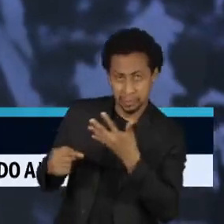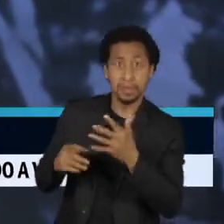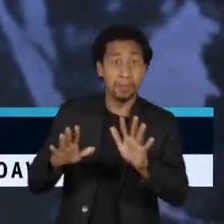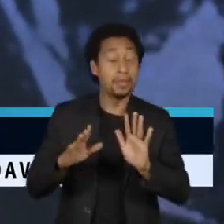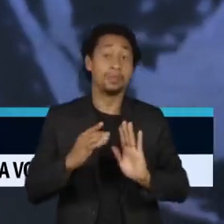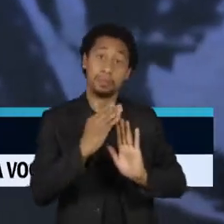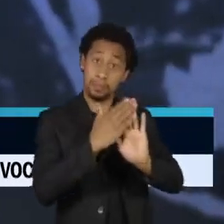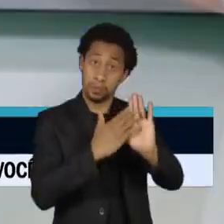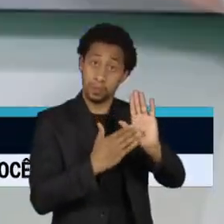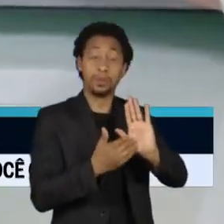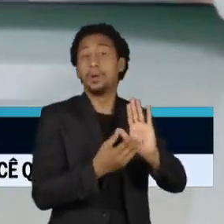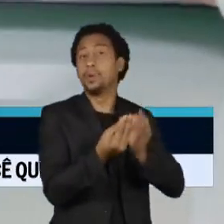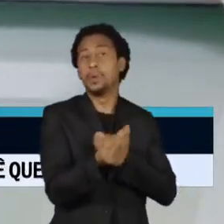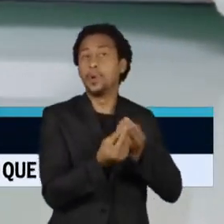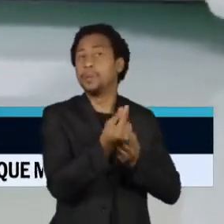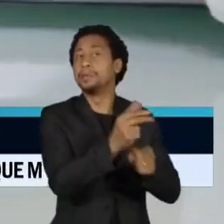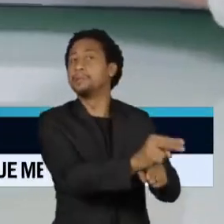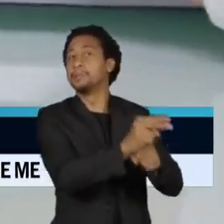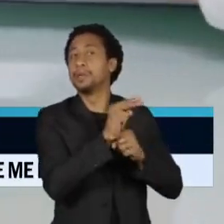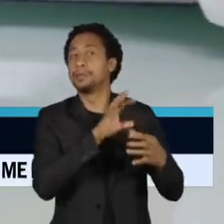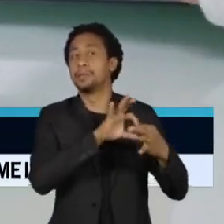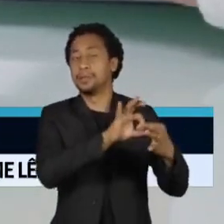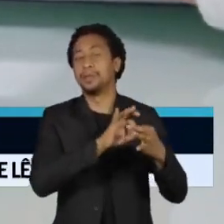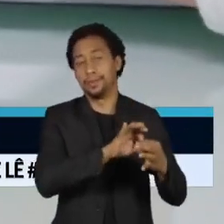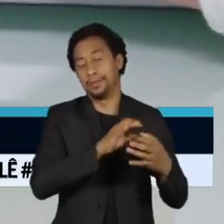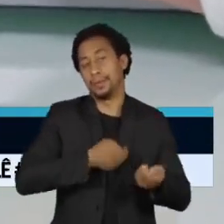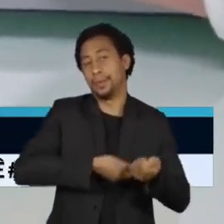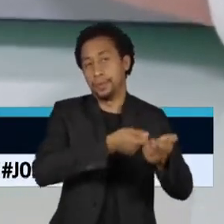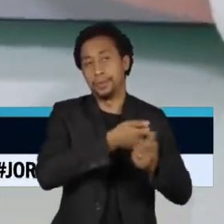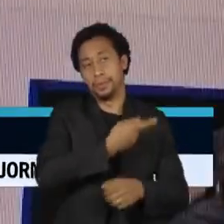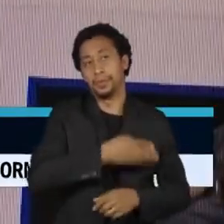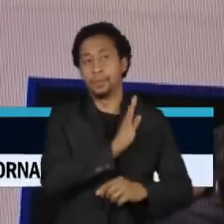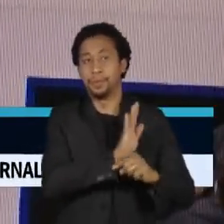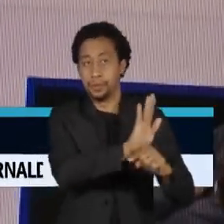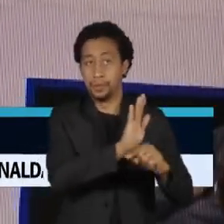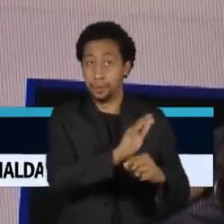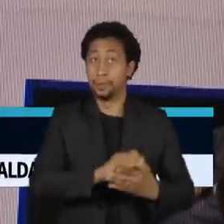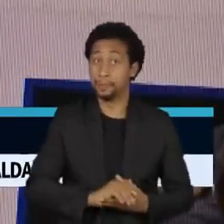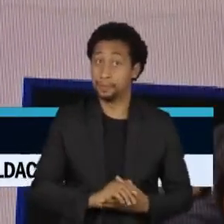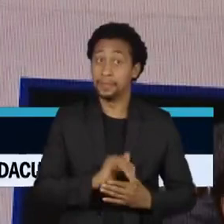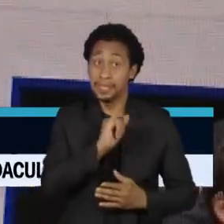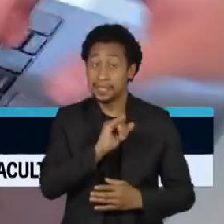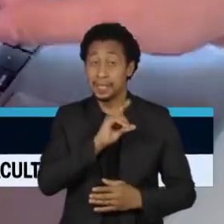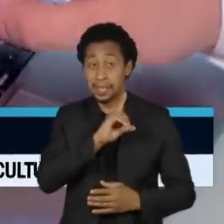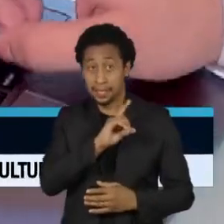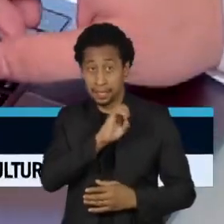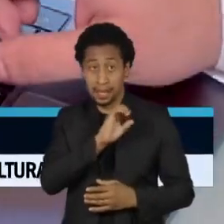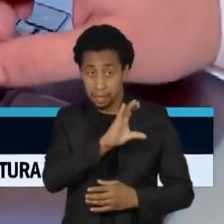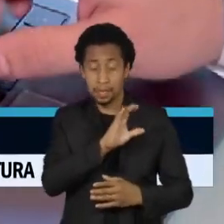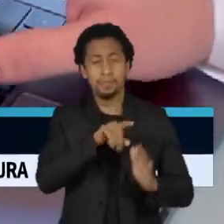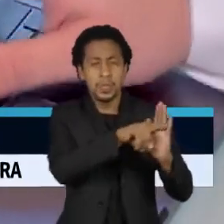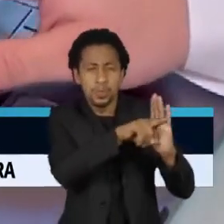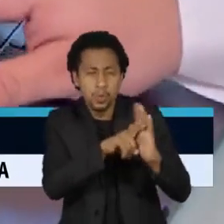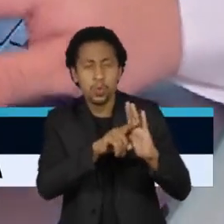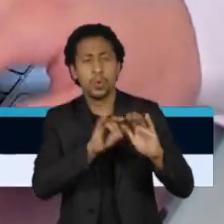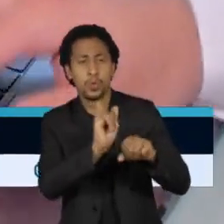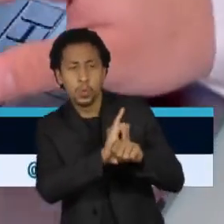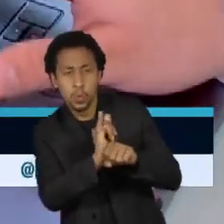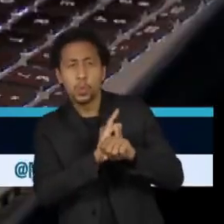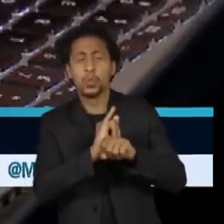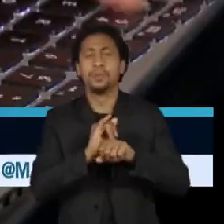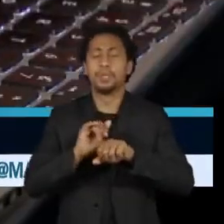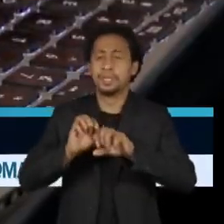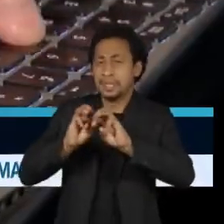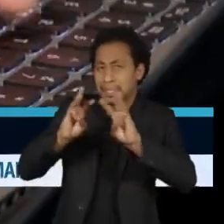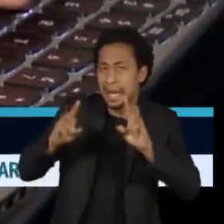dessa linha de crédito. O IDEC fez um pente fino em canais do YouTube, redes sociais e páginas de reclamações na internet.